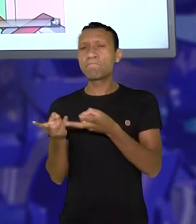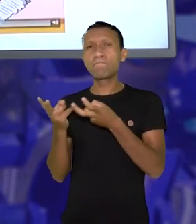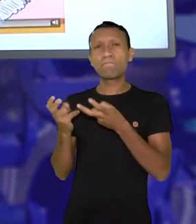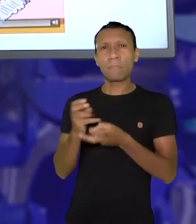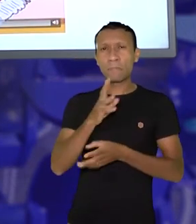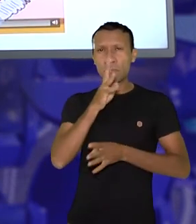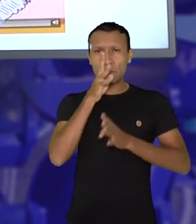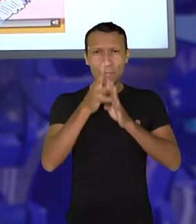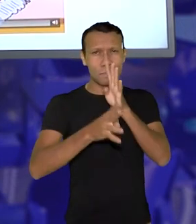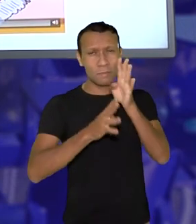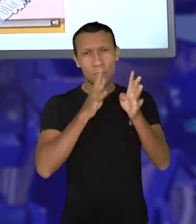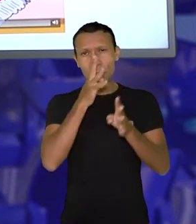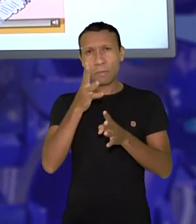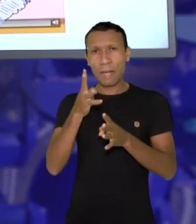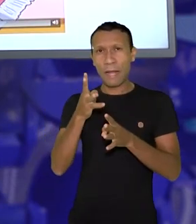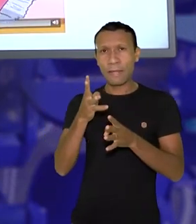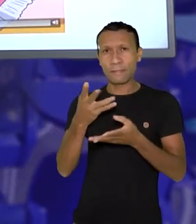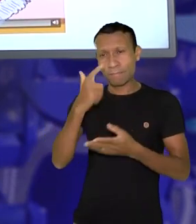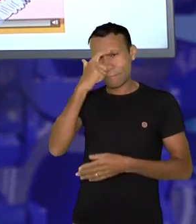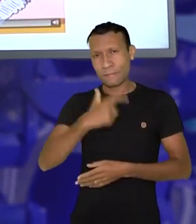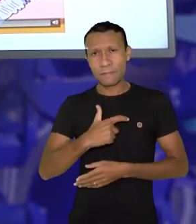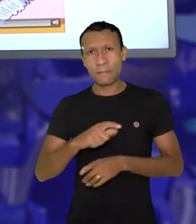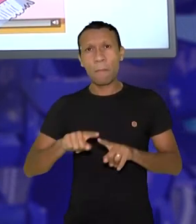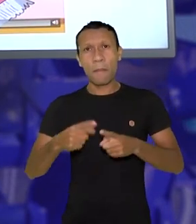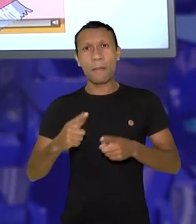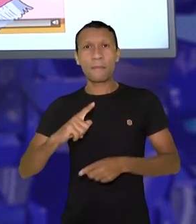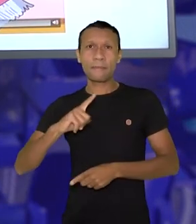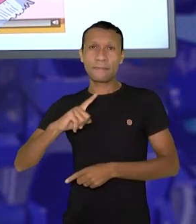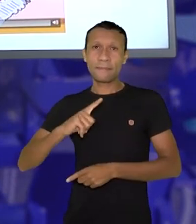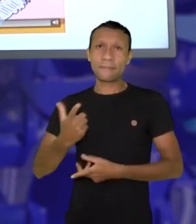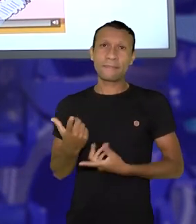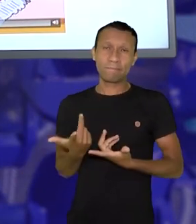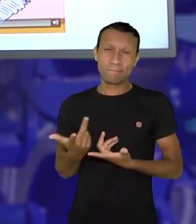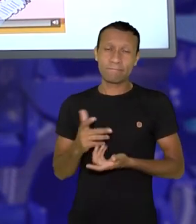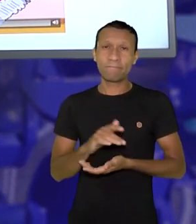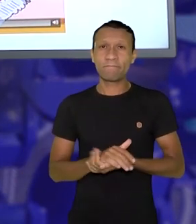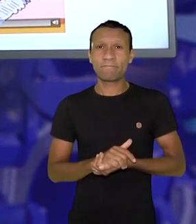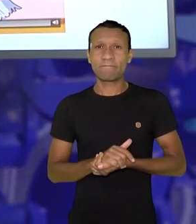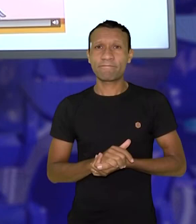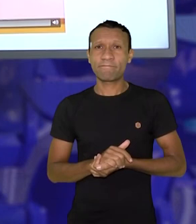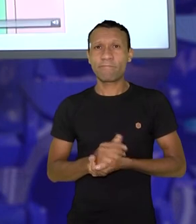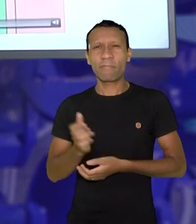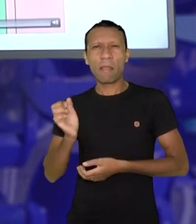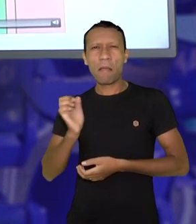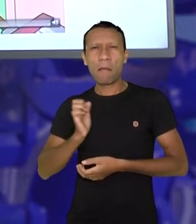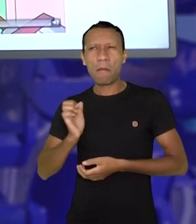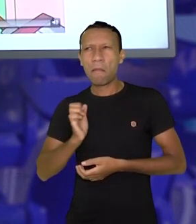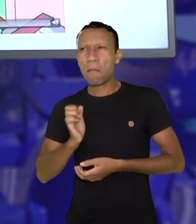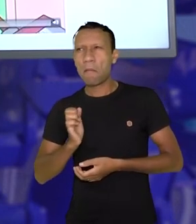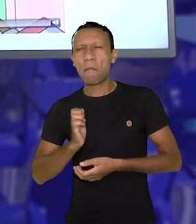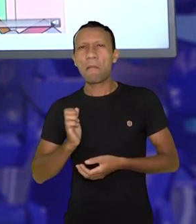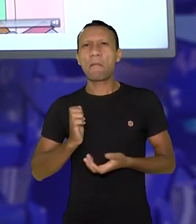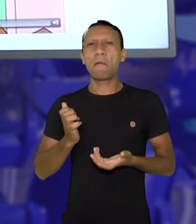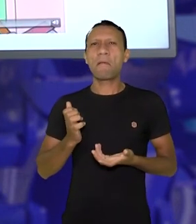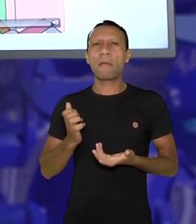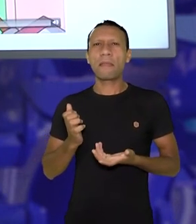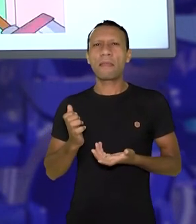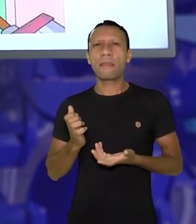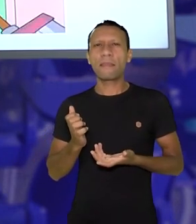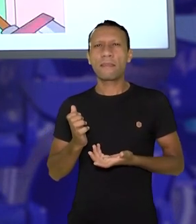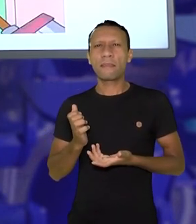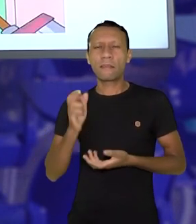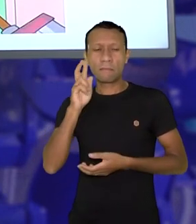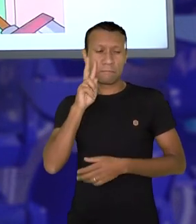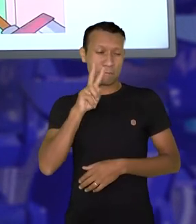né? Não pelo que são, mas pelo que têm. Olha aí, ó. O rico é caliente, né? Se o